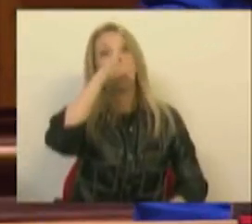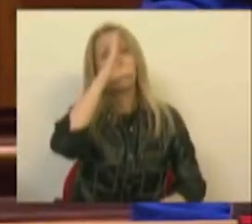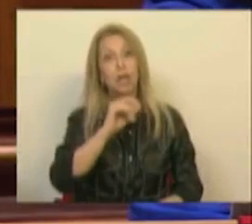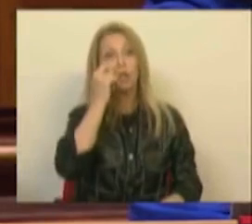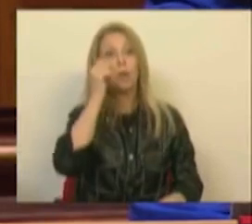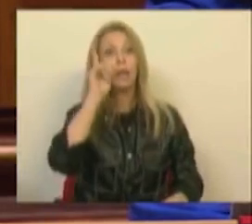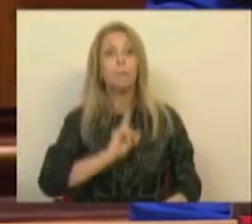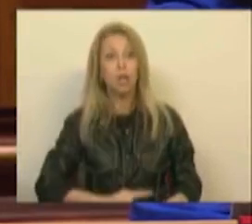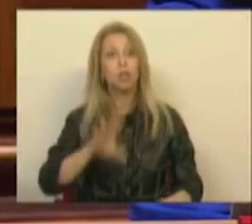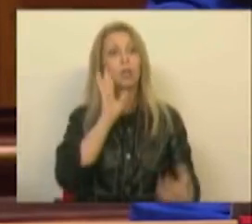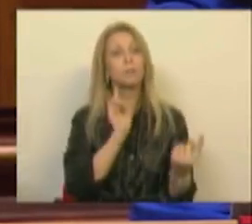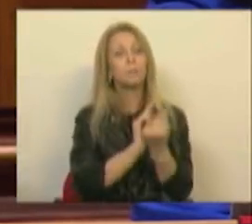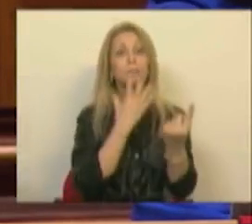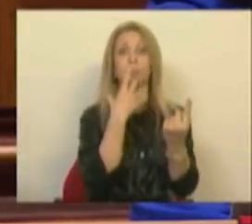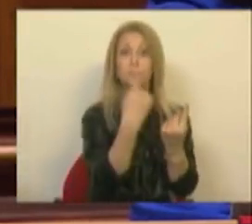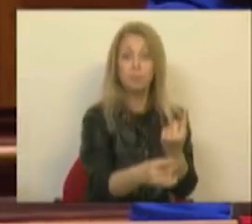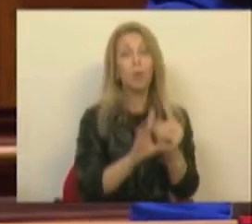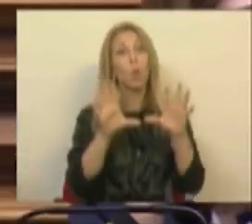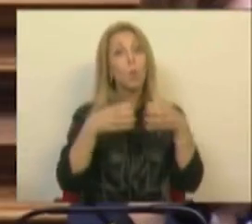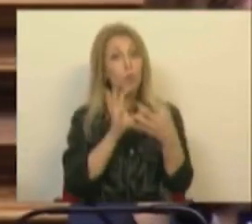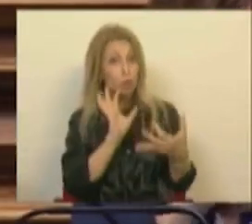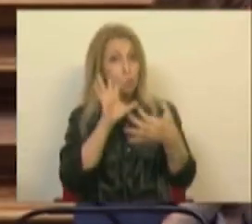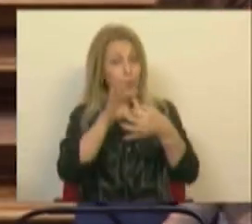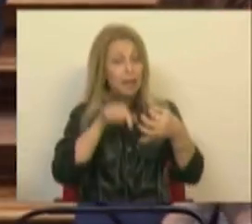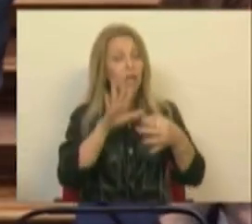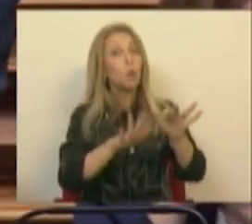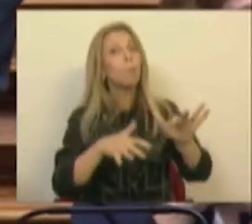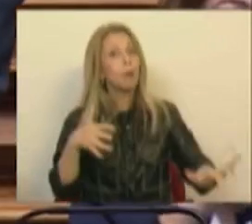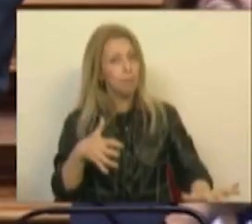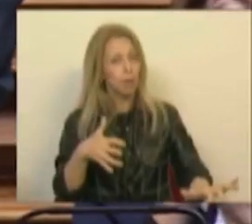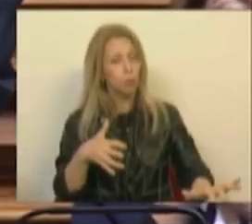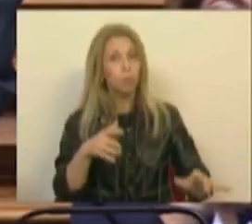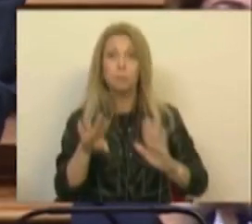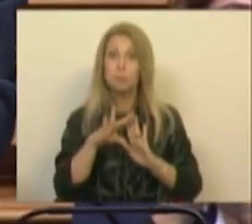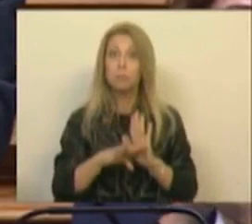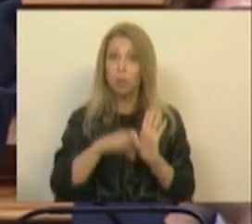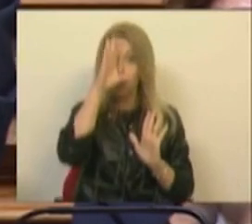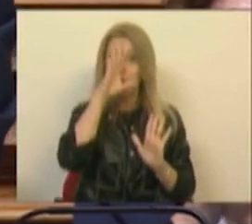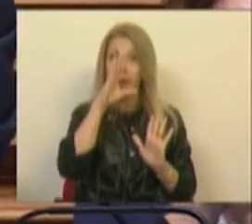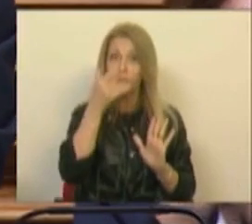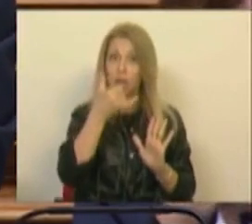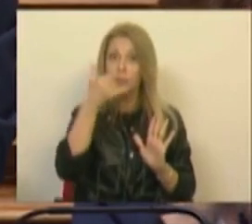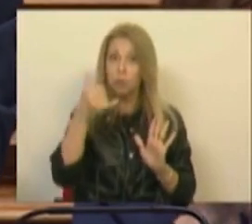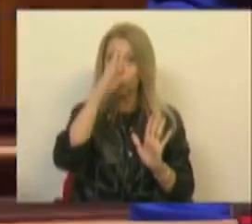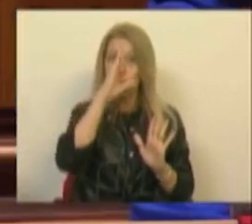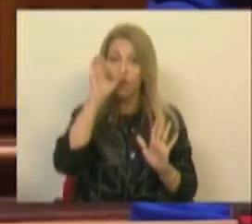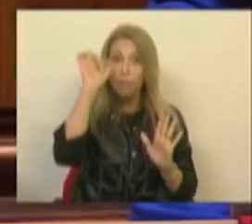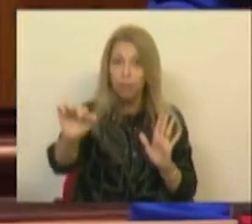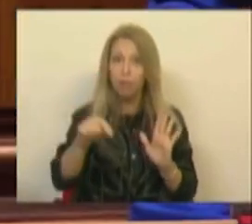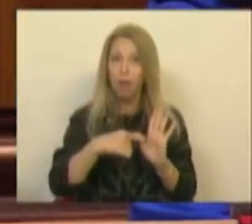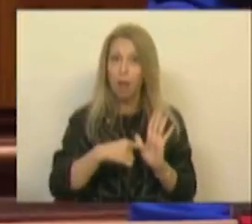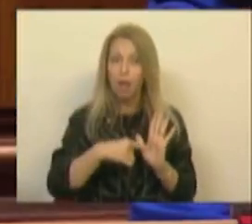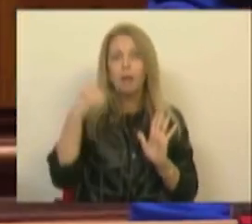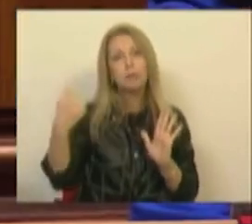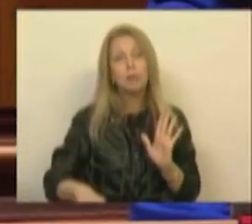individuais nas Comissões Refletivas no Parlamento. Isto está no programa do seu 22º Governo e no